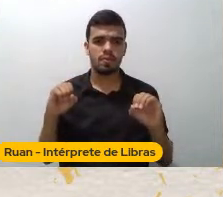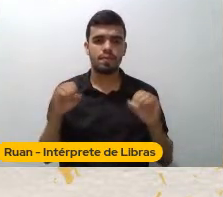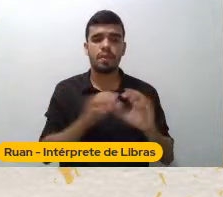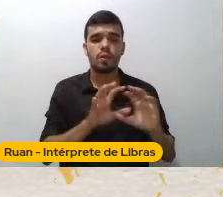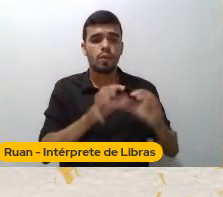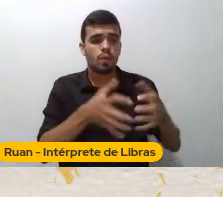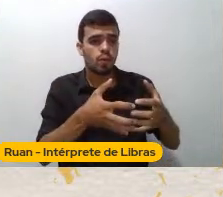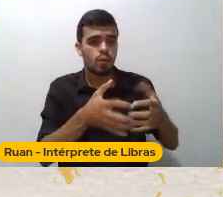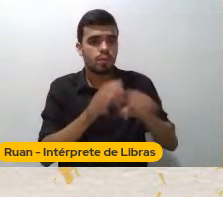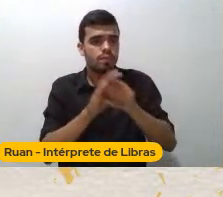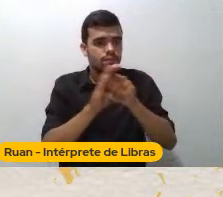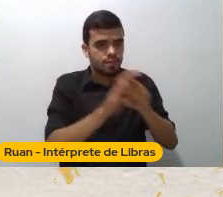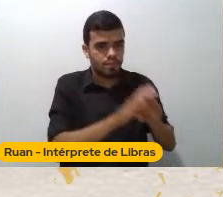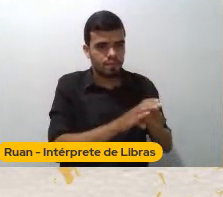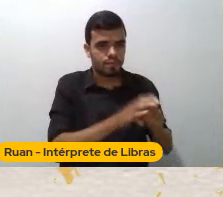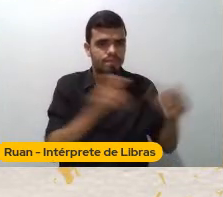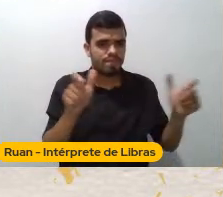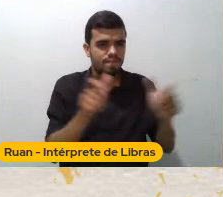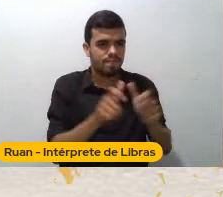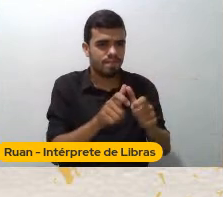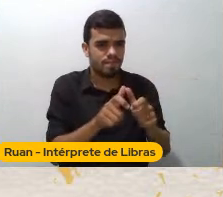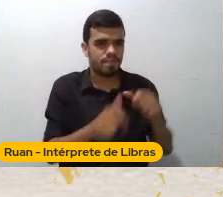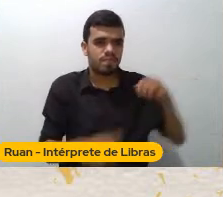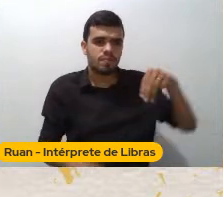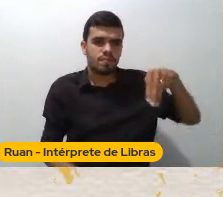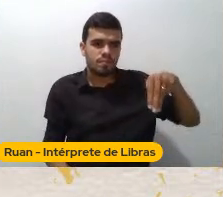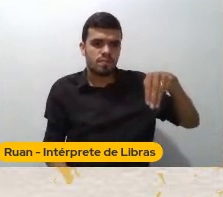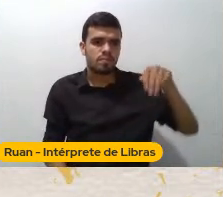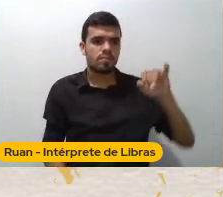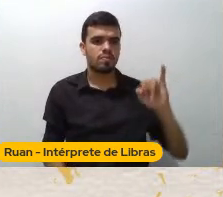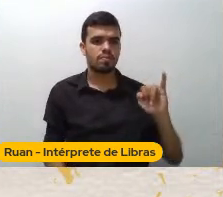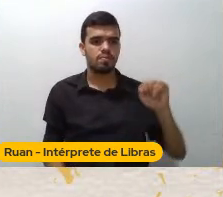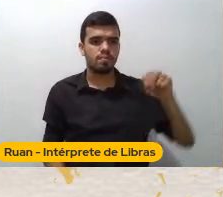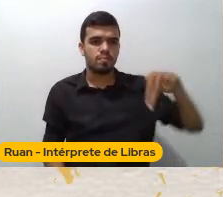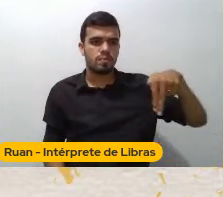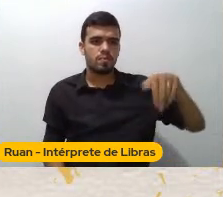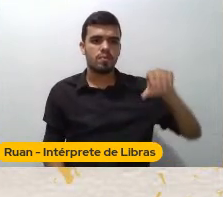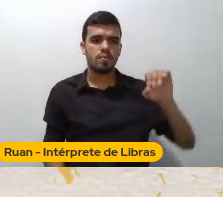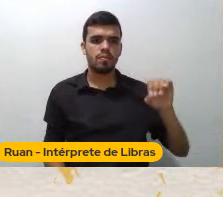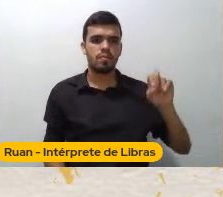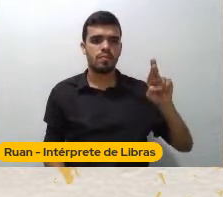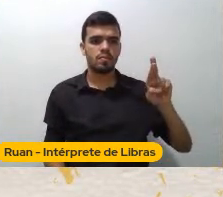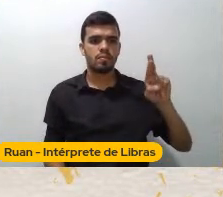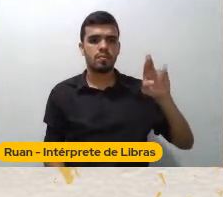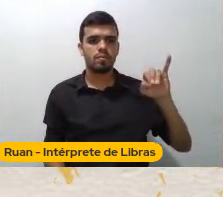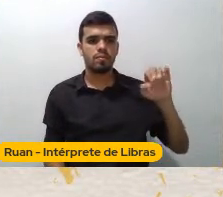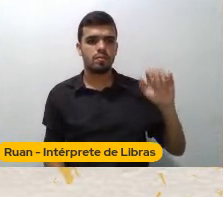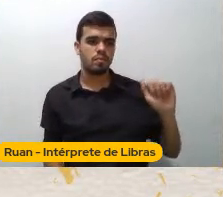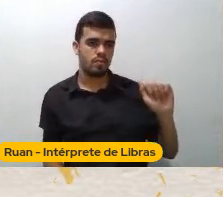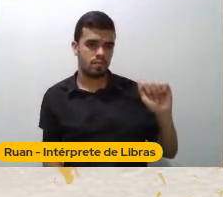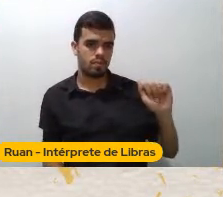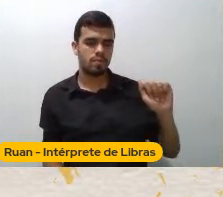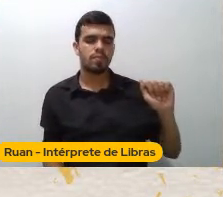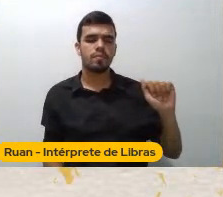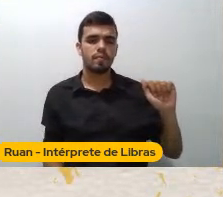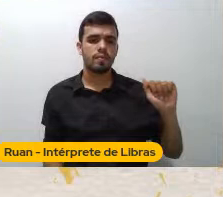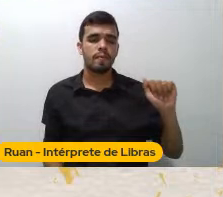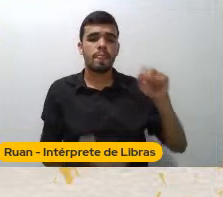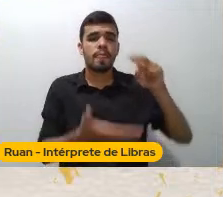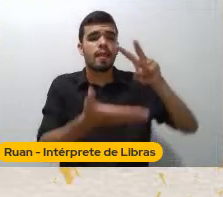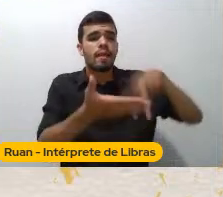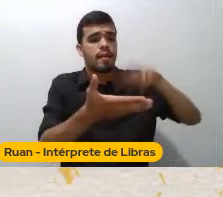é privado Da possibilidade Da leitura Que é privado Da possibilidade Da literatura Que é